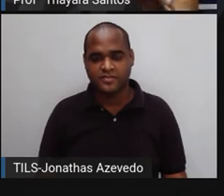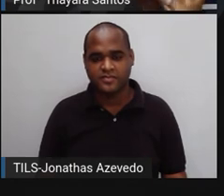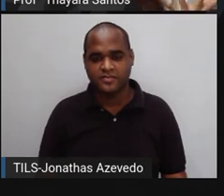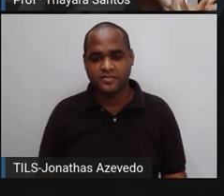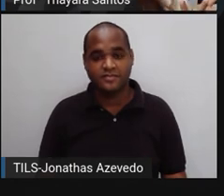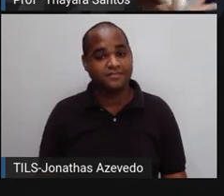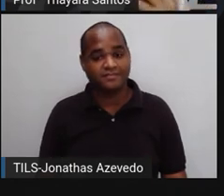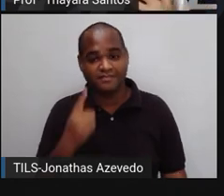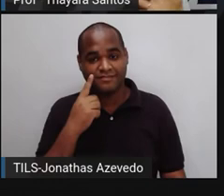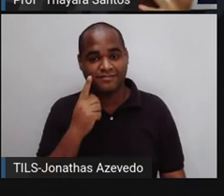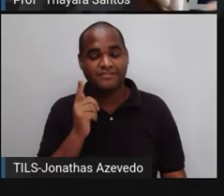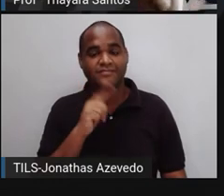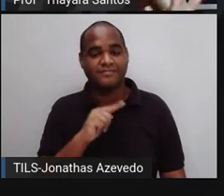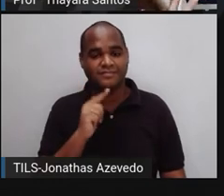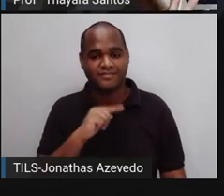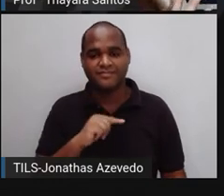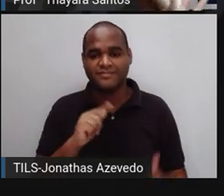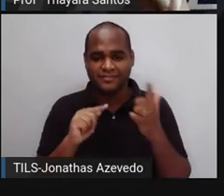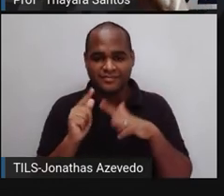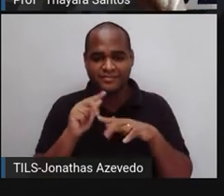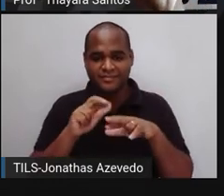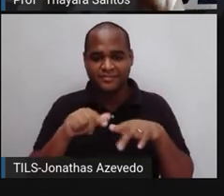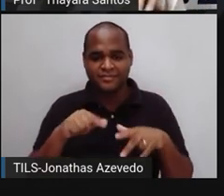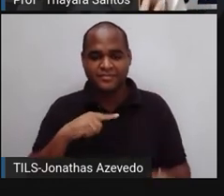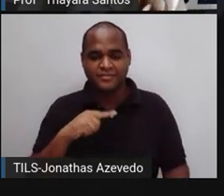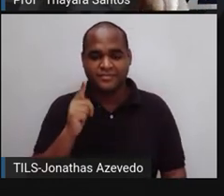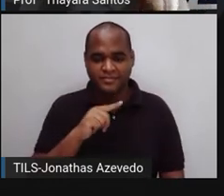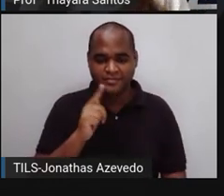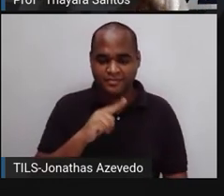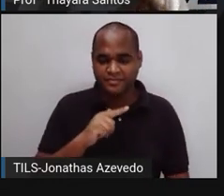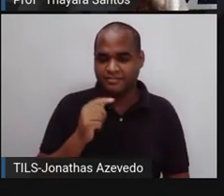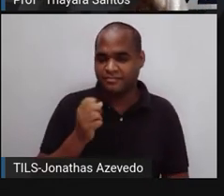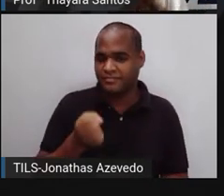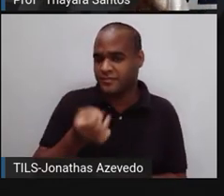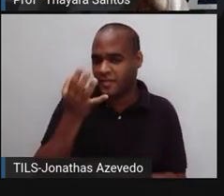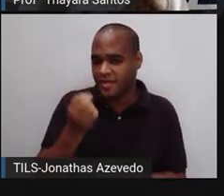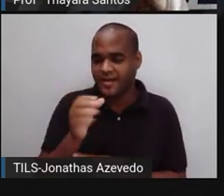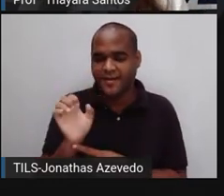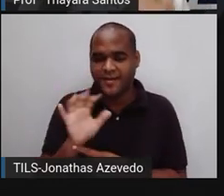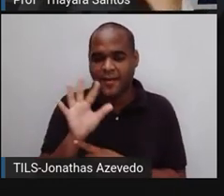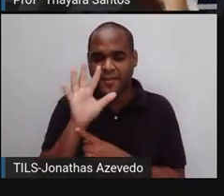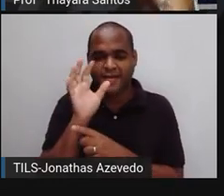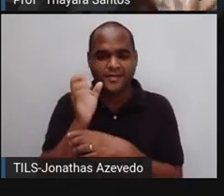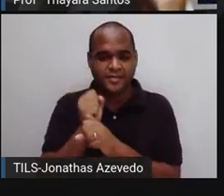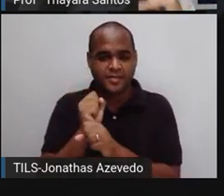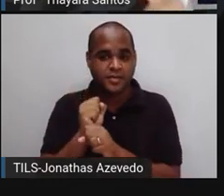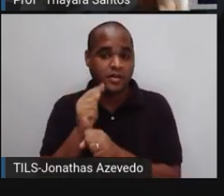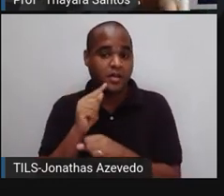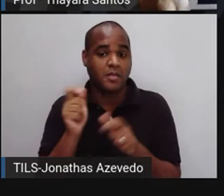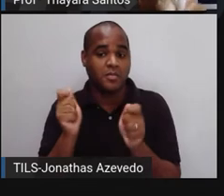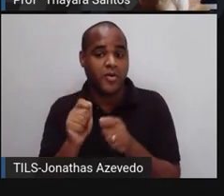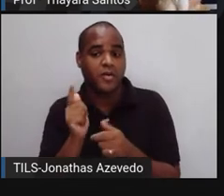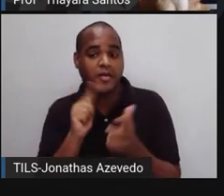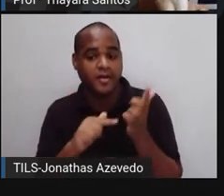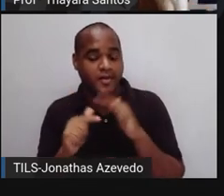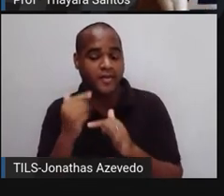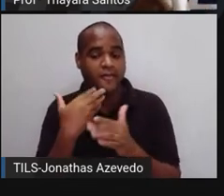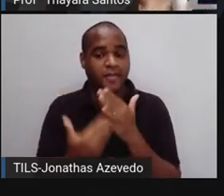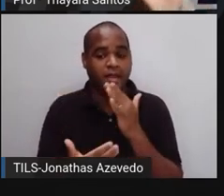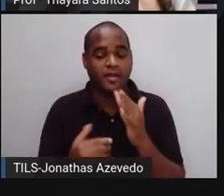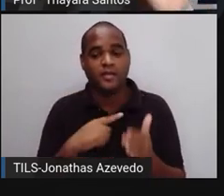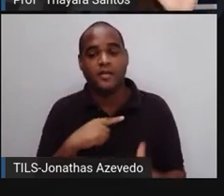Chegou a rodada que a gente chama de rodada bônus. Vai ter aí as cartas. A gente pode perder ou pode ganhar pontos.